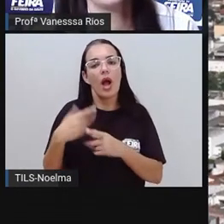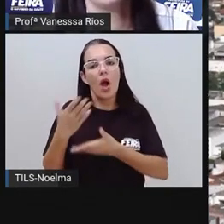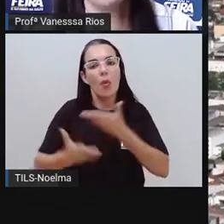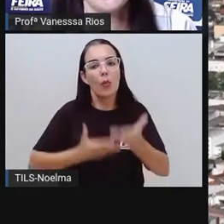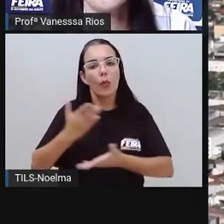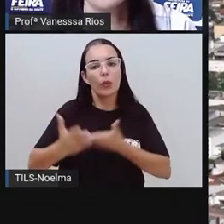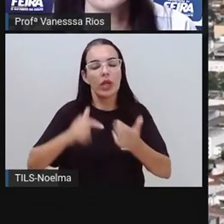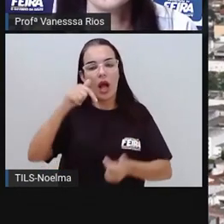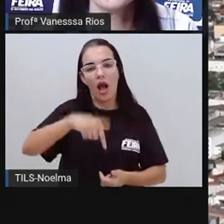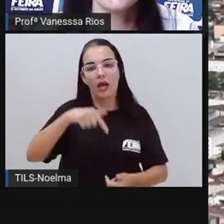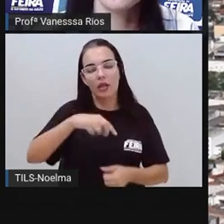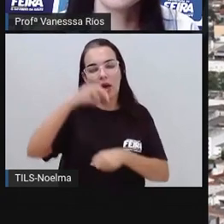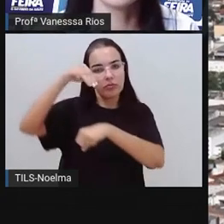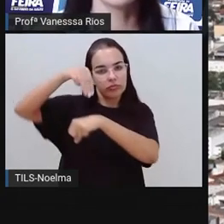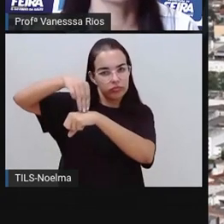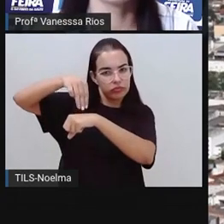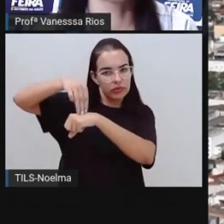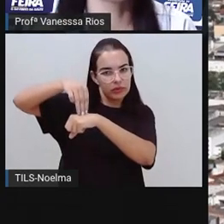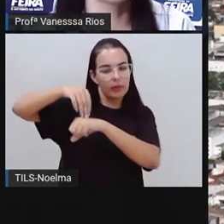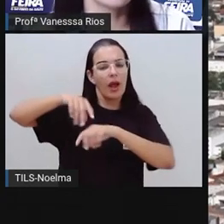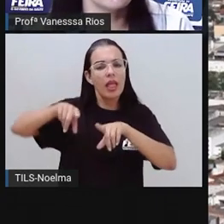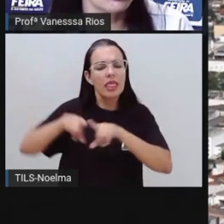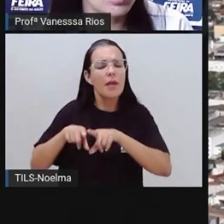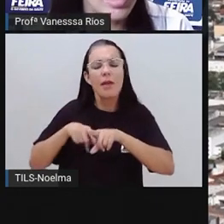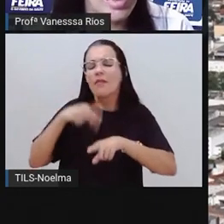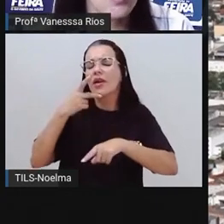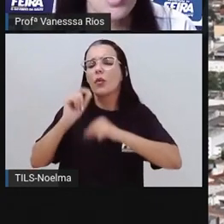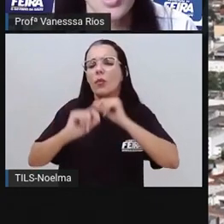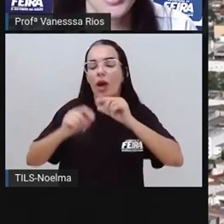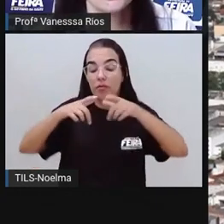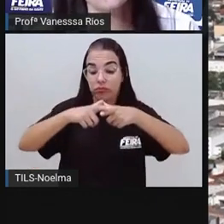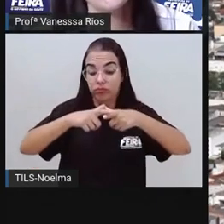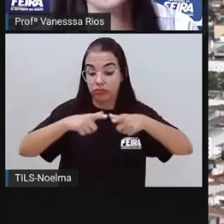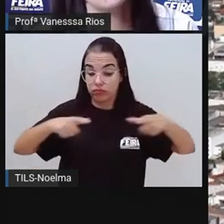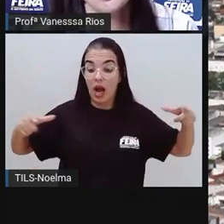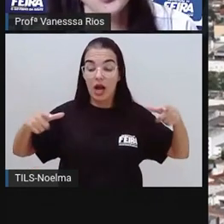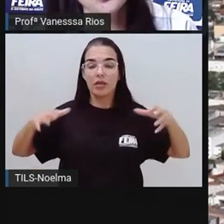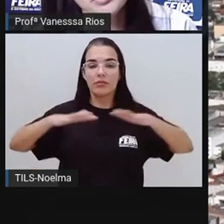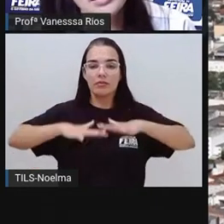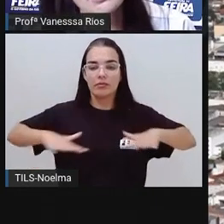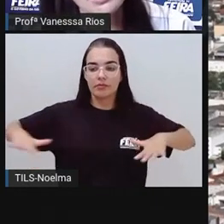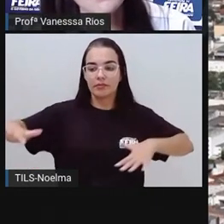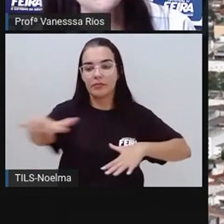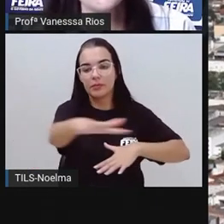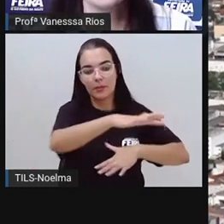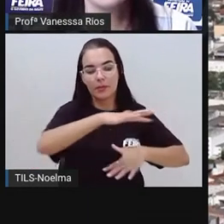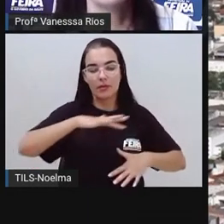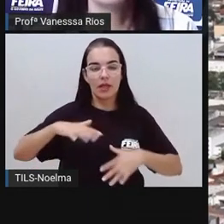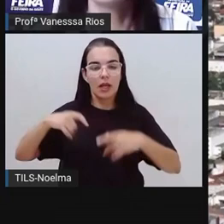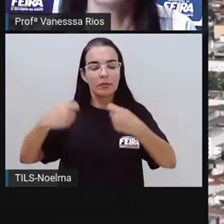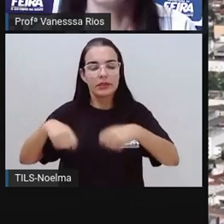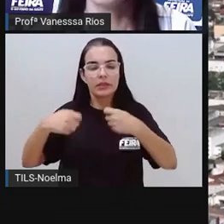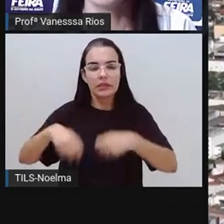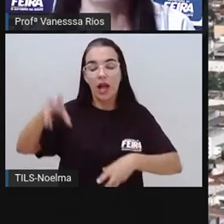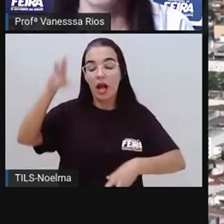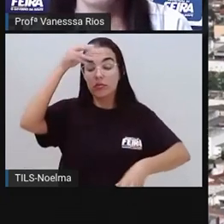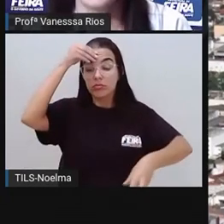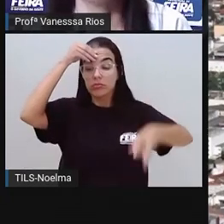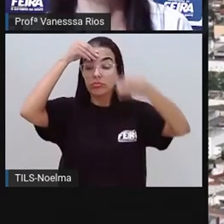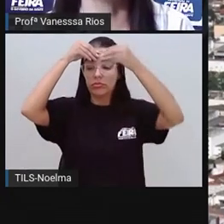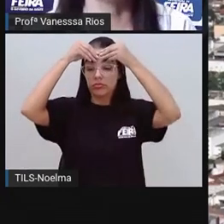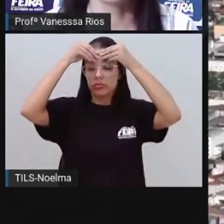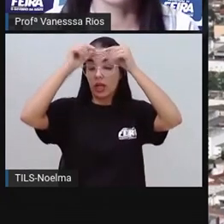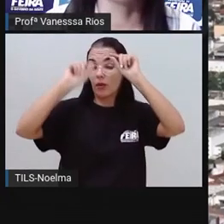quando a gente fala em município e espaço territorial, a gente precisa compreender que o município é